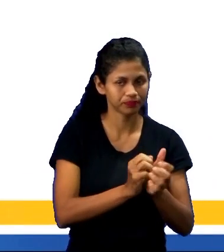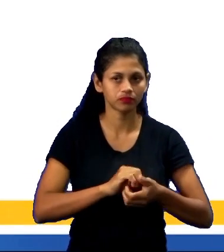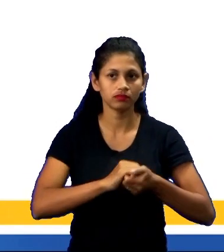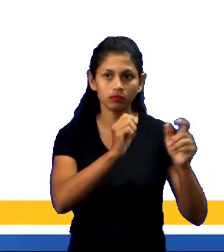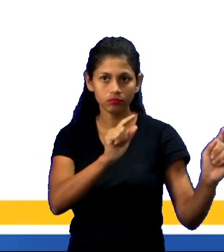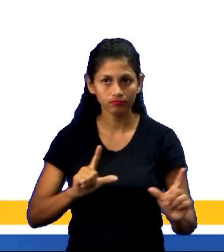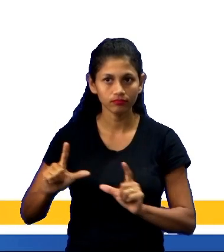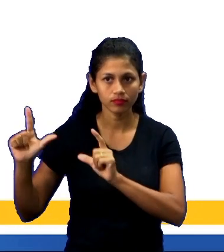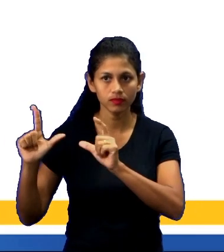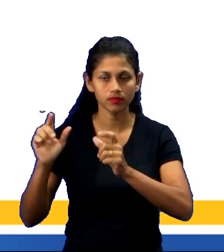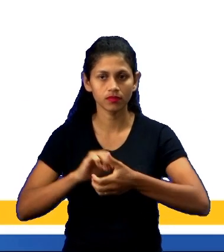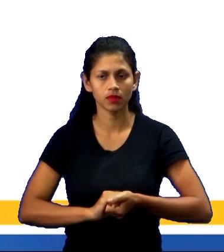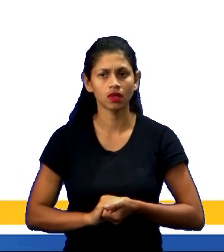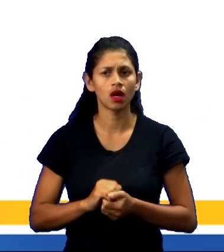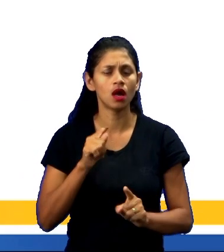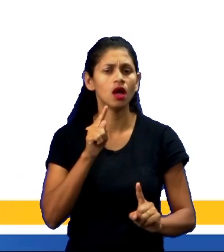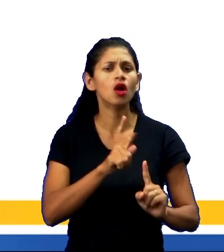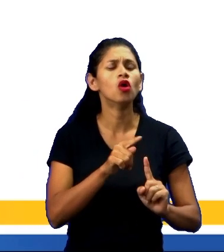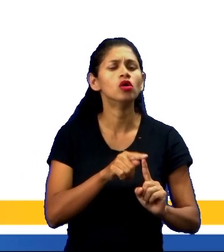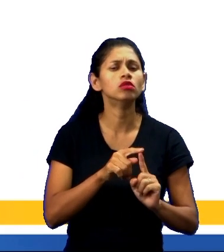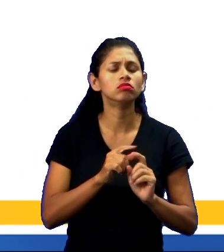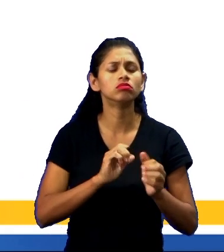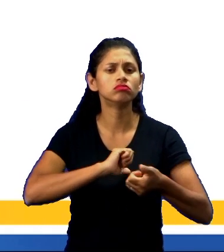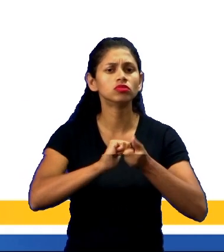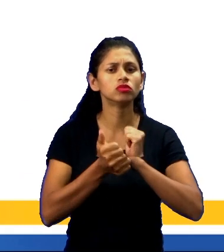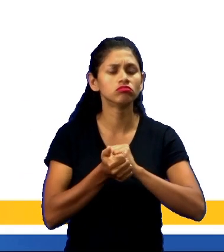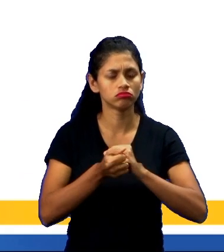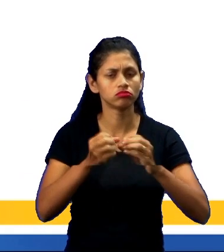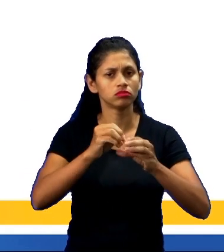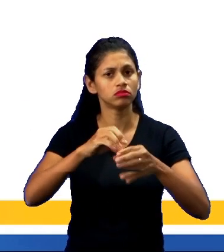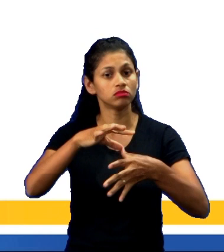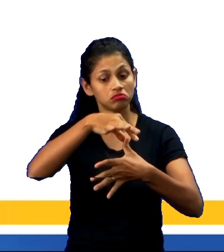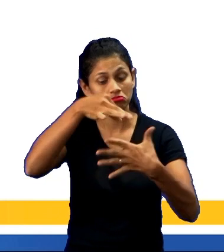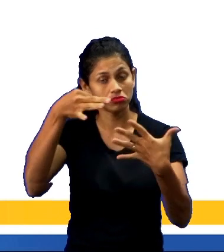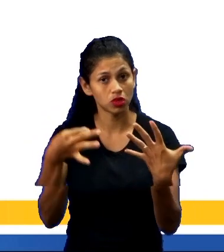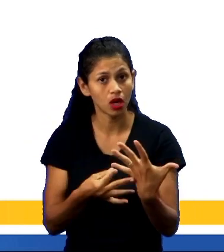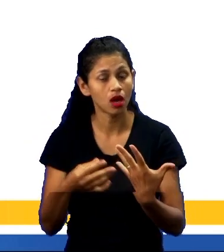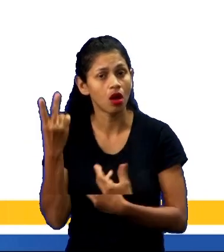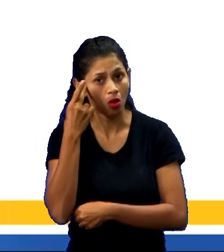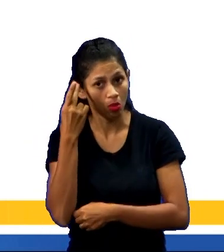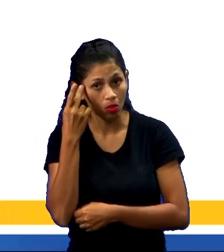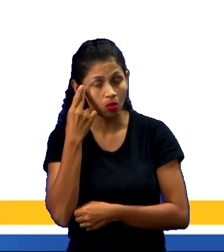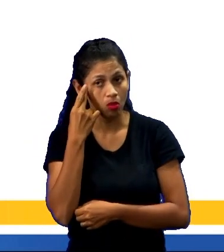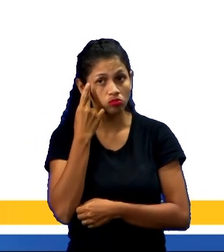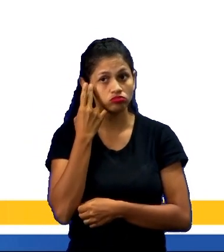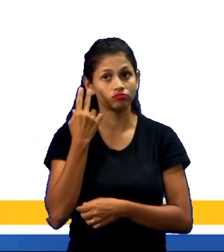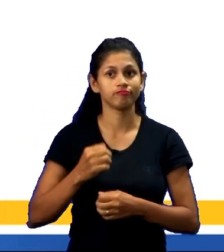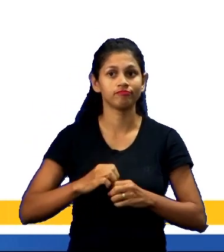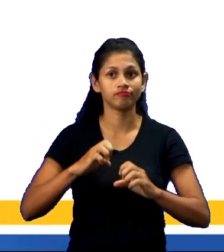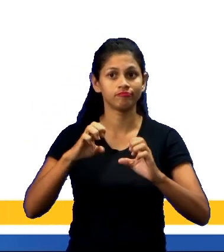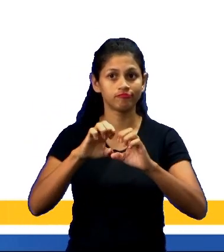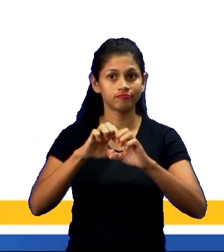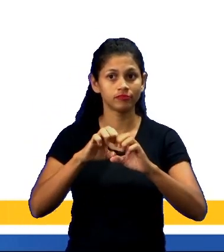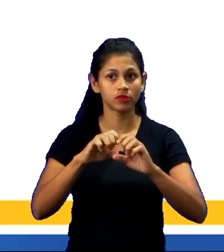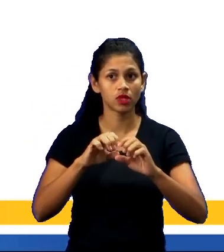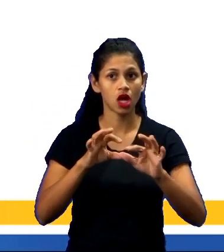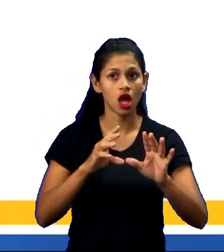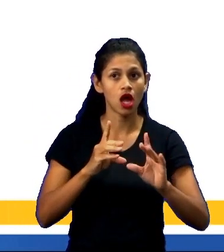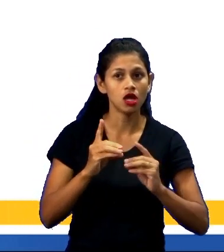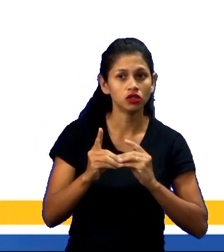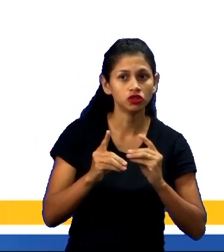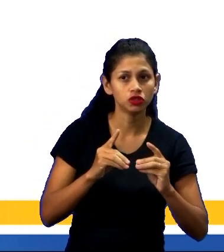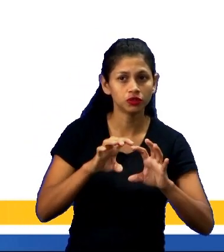tela. Esse tipo de esporte tem algumas características comuns, que são dinâmicas em equipe, espaços de jogos delimitados,